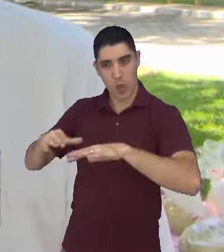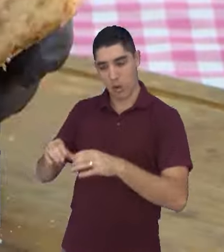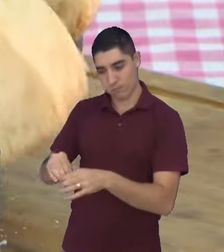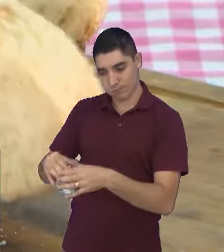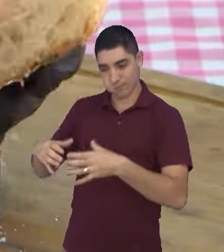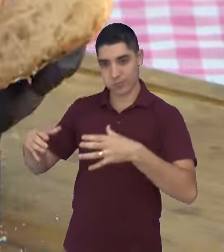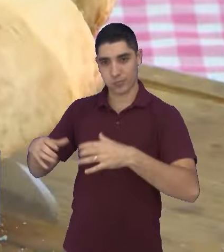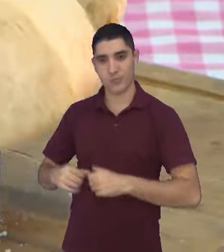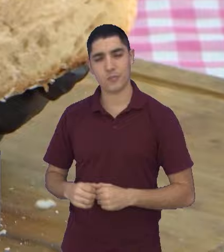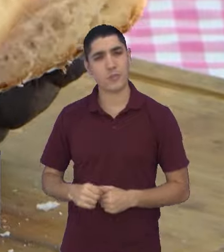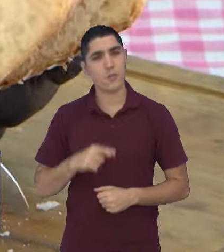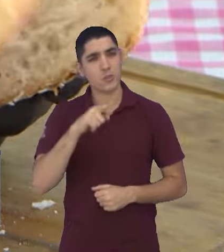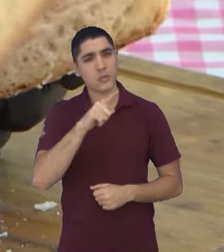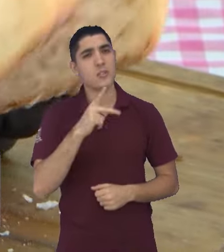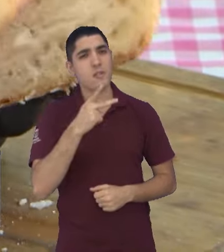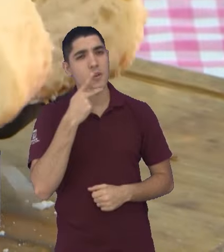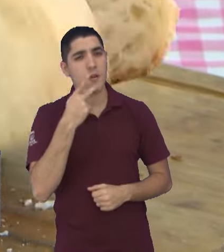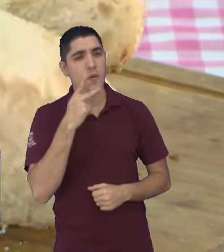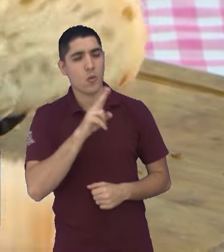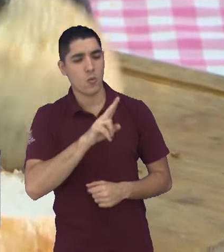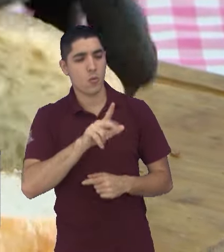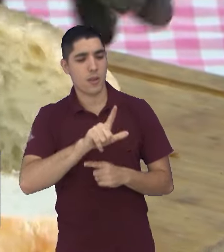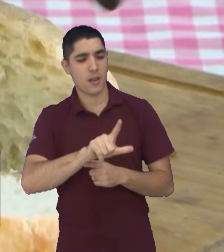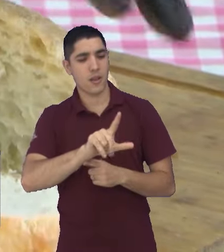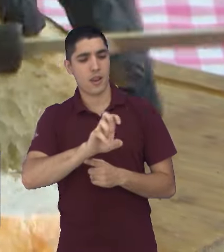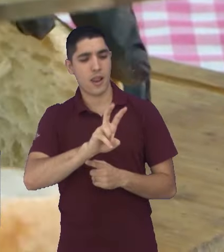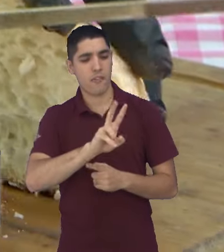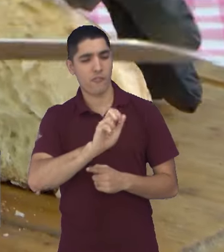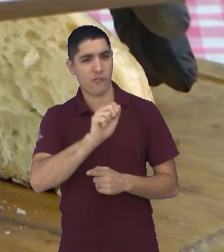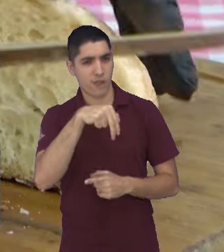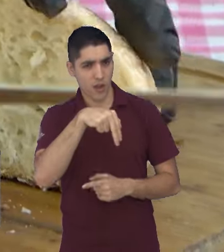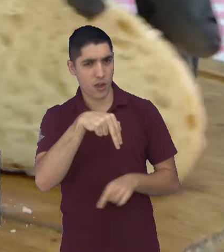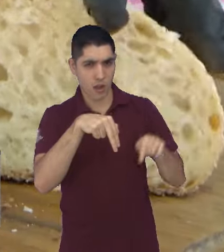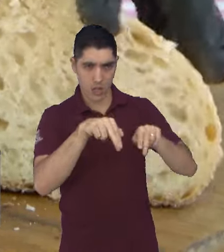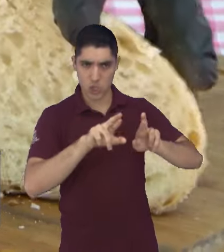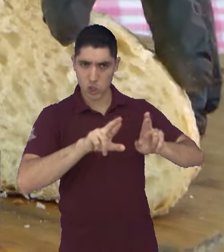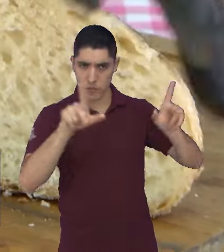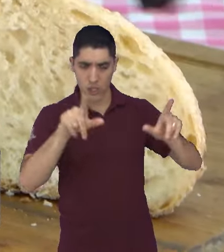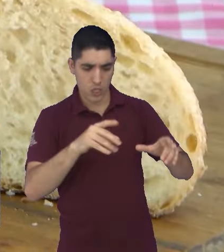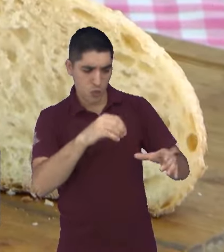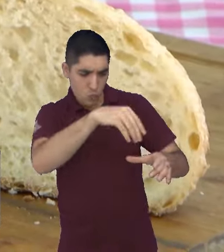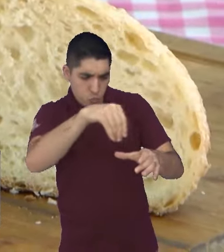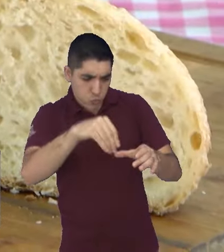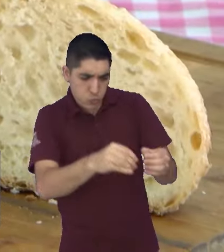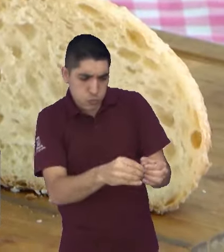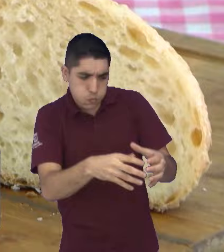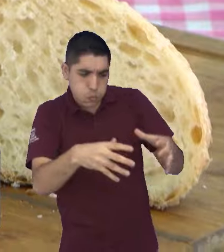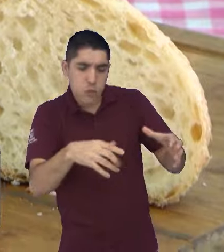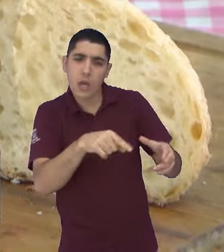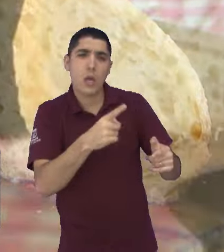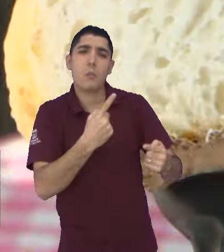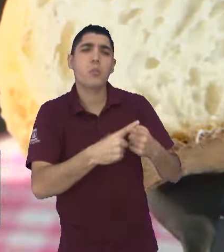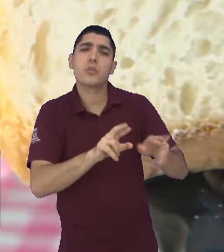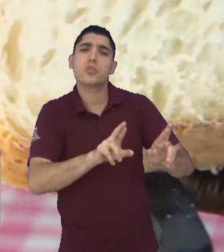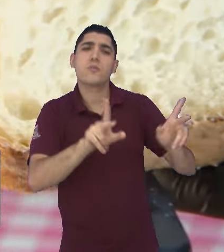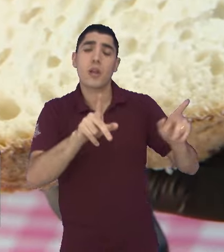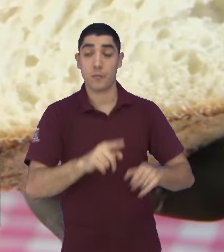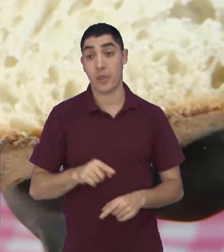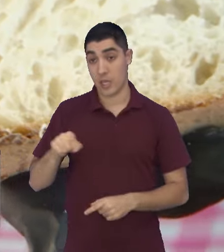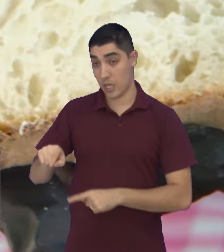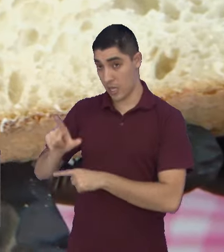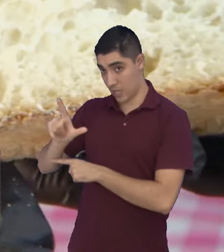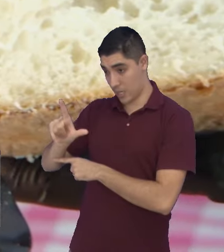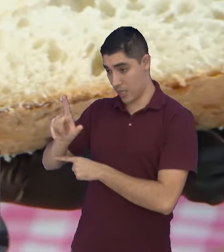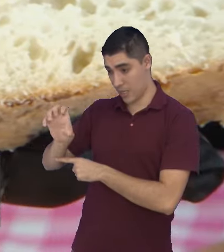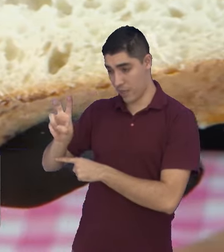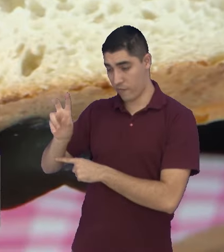falou do fermento Levan. Fala qual que a peculiaridade dele. O que ele difere para os demais? Então, o Levan é um fermento natural, à